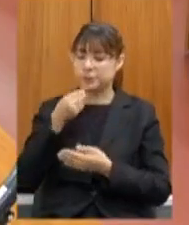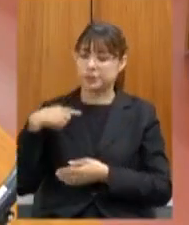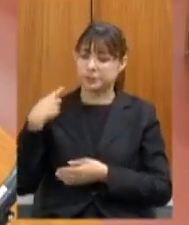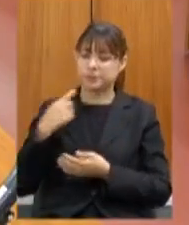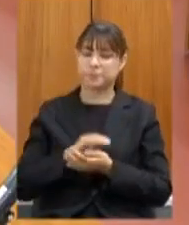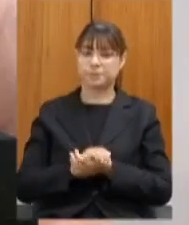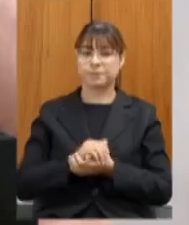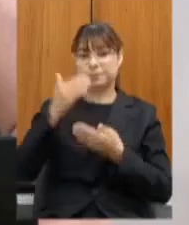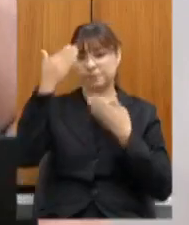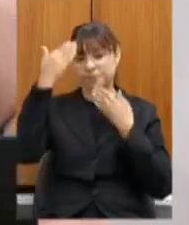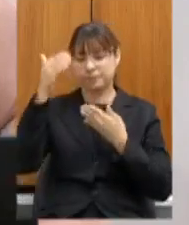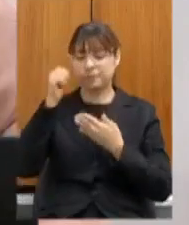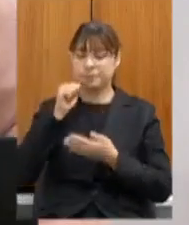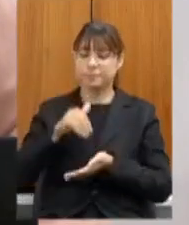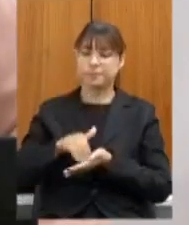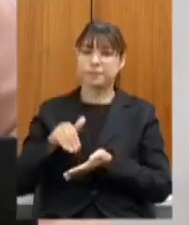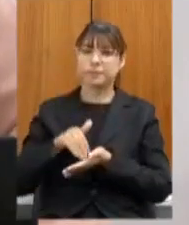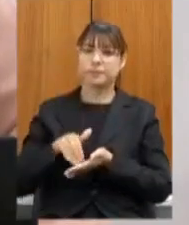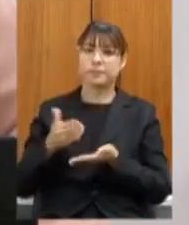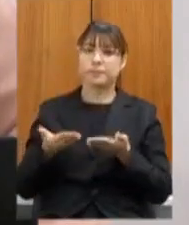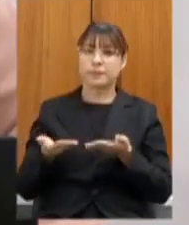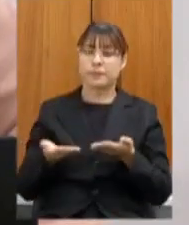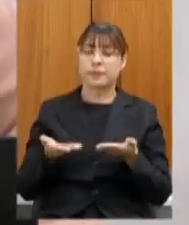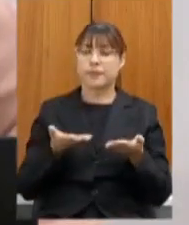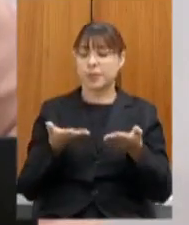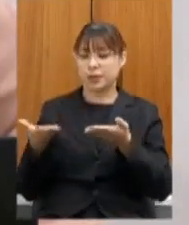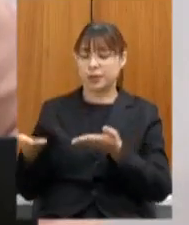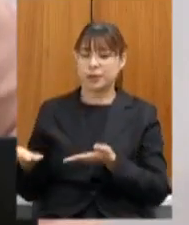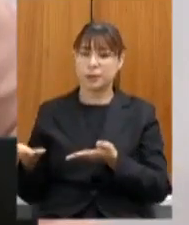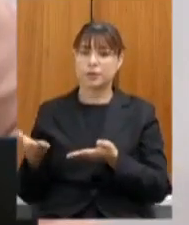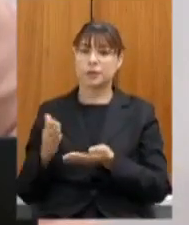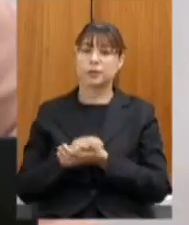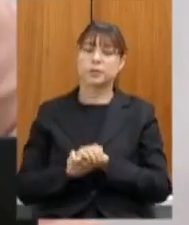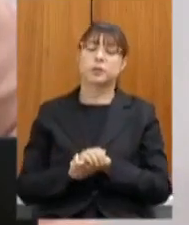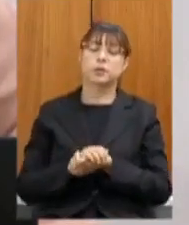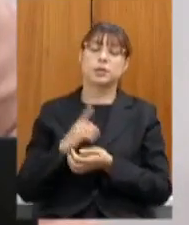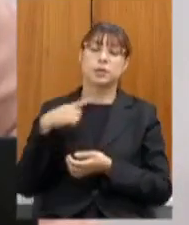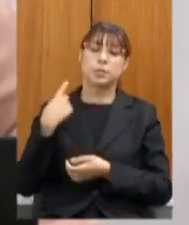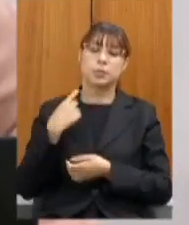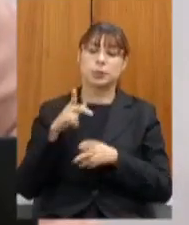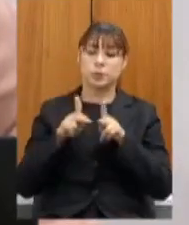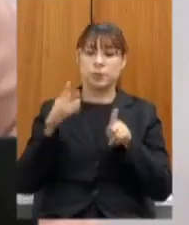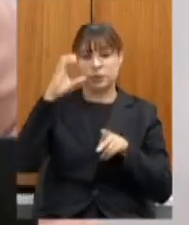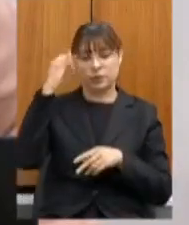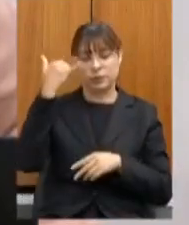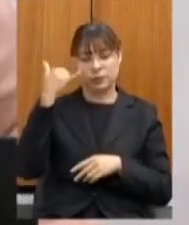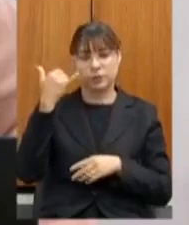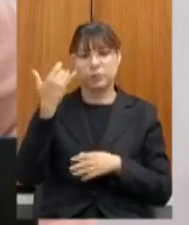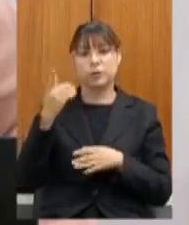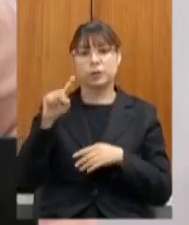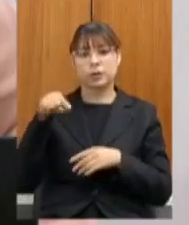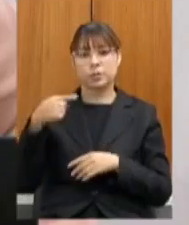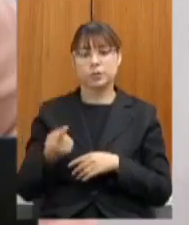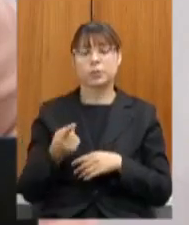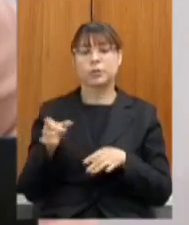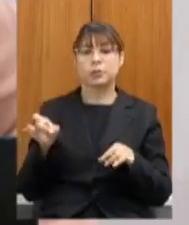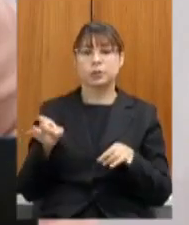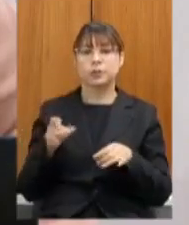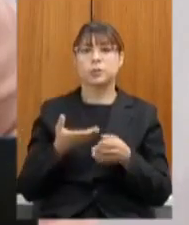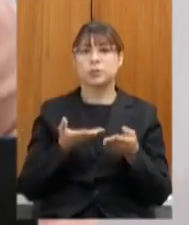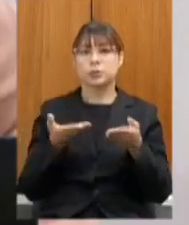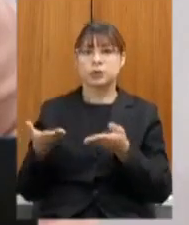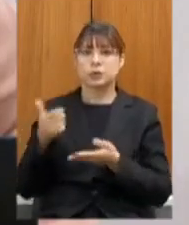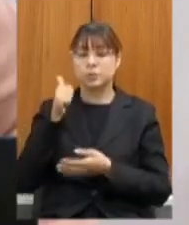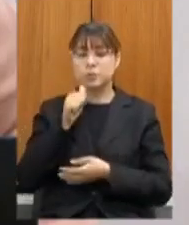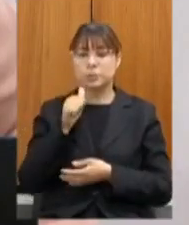obrigada secretária passo para as considerações do deputado professor Cleiton e após o professor Cleiton nós passaremos